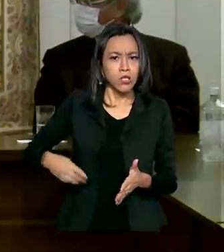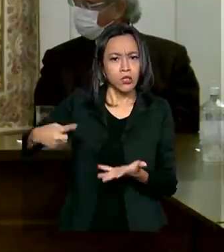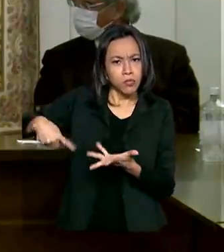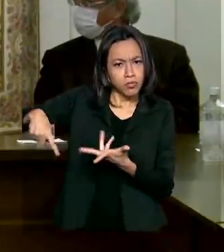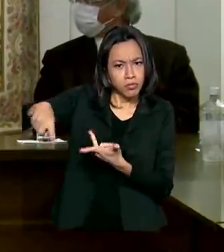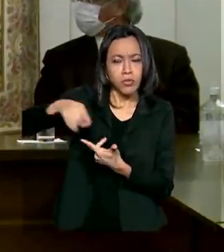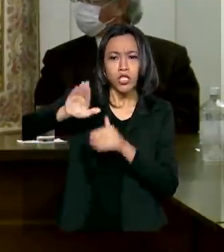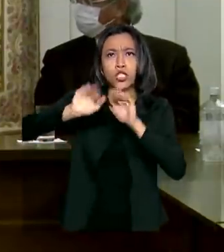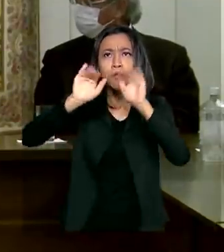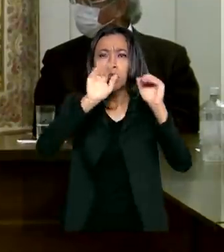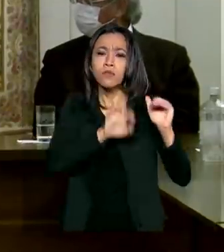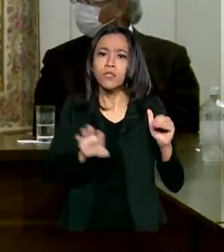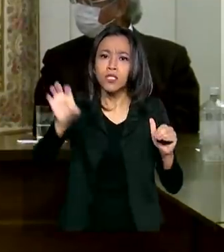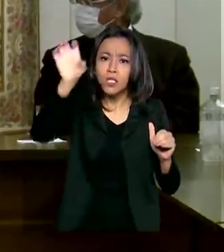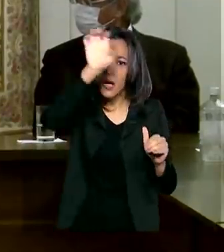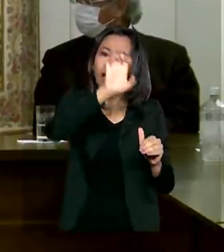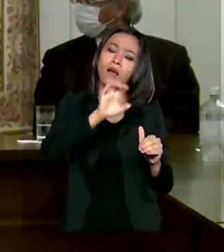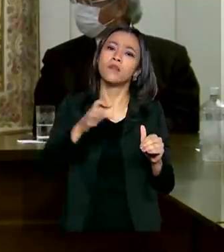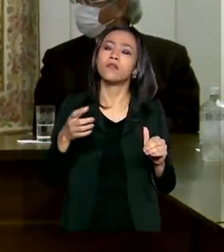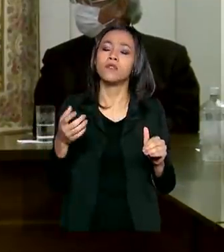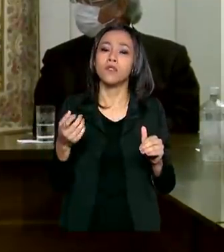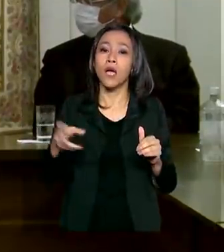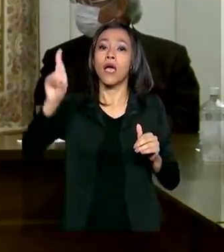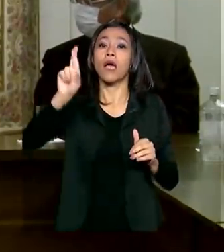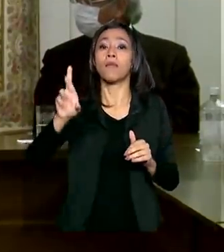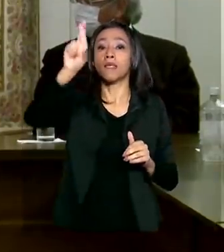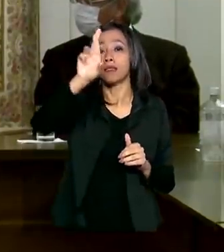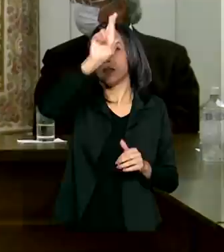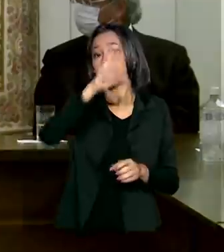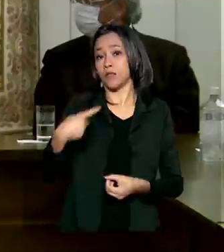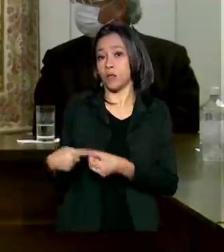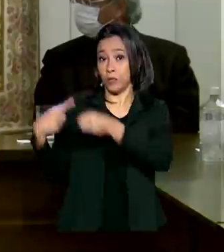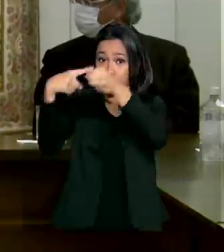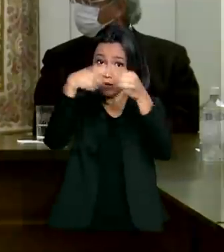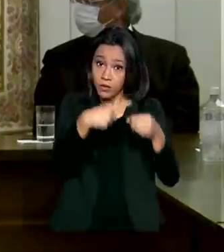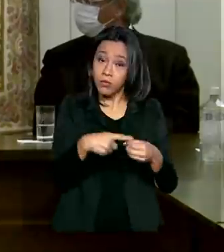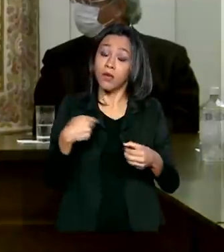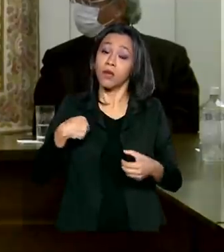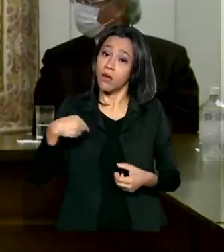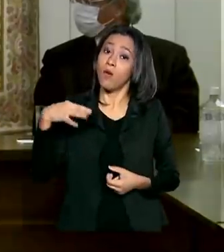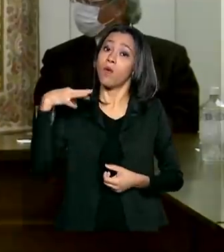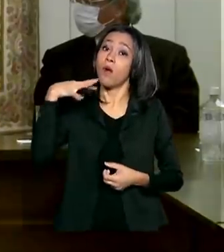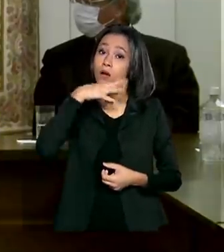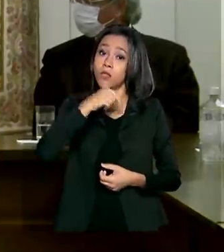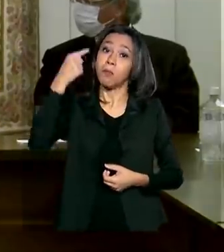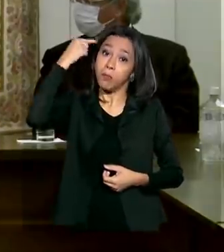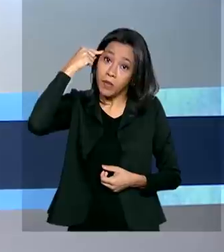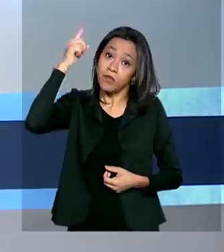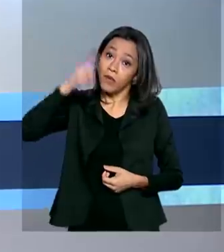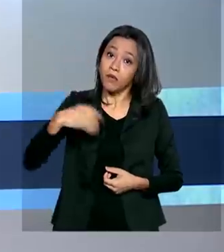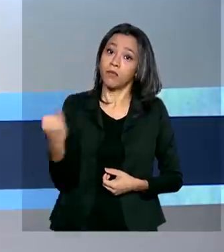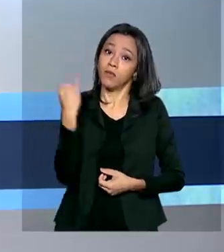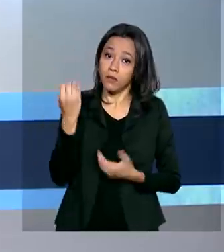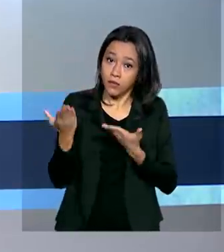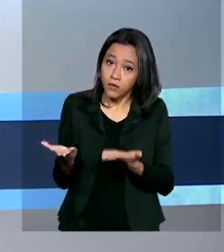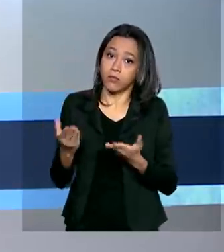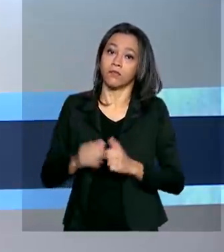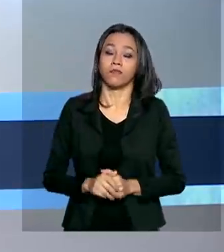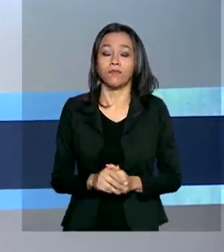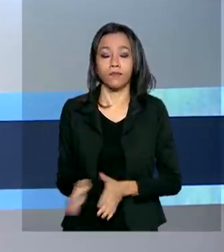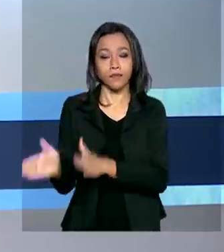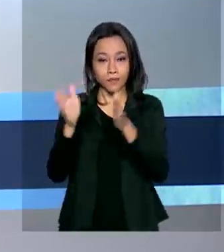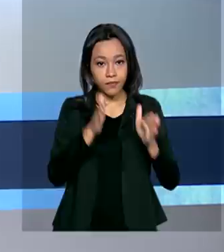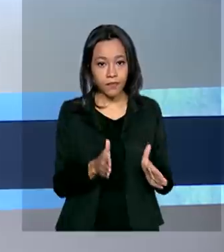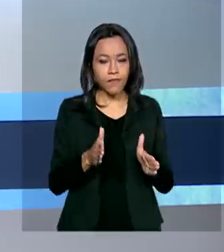chamando os estados também, os representantes dos municípios, eu penso que é fundamental isso. Os